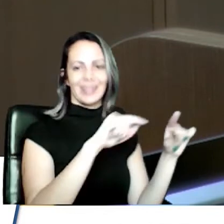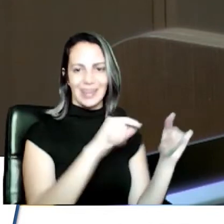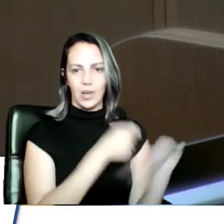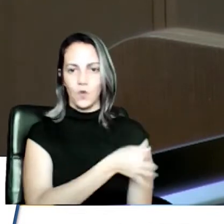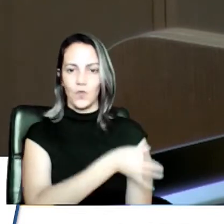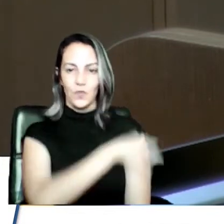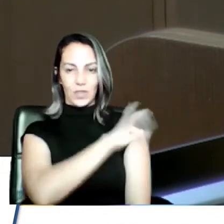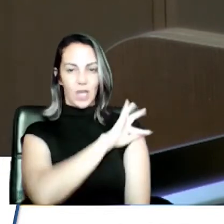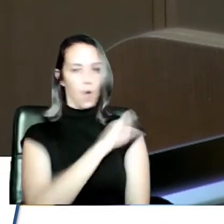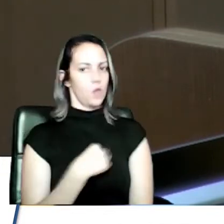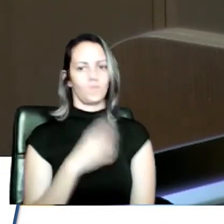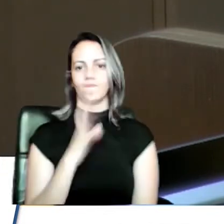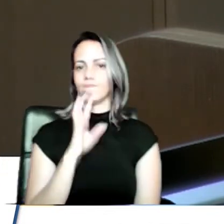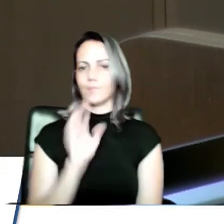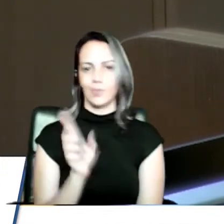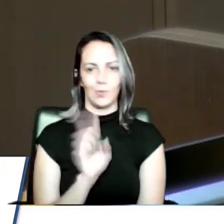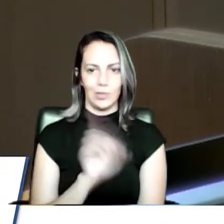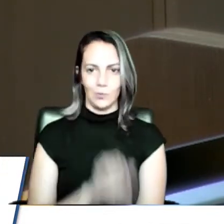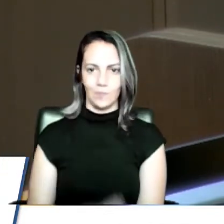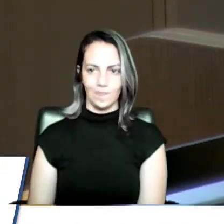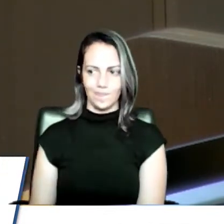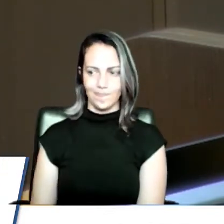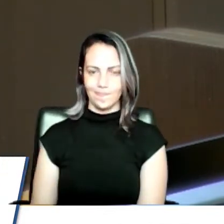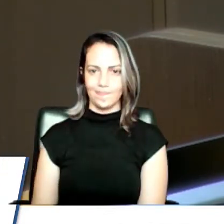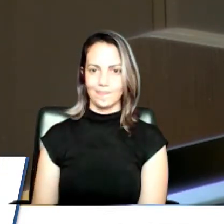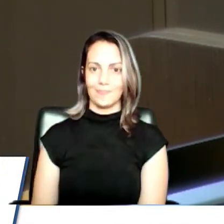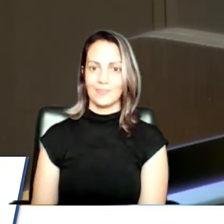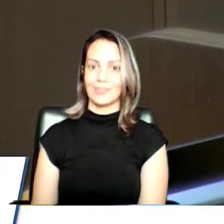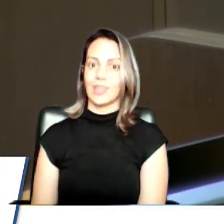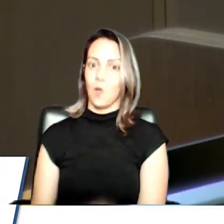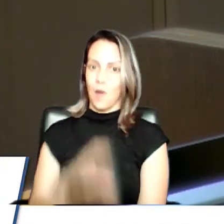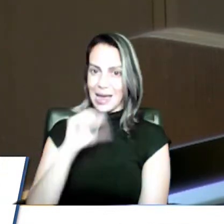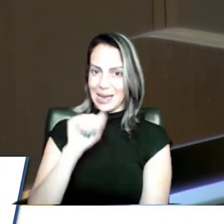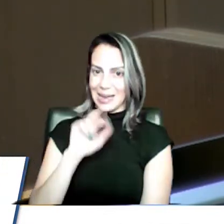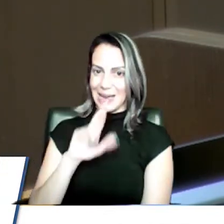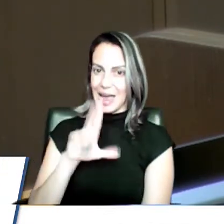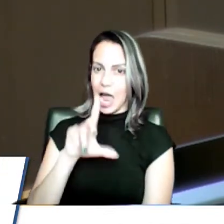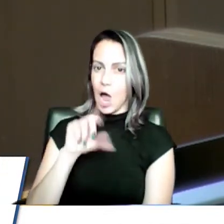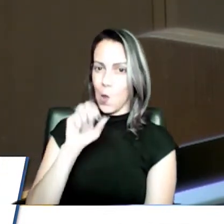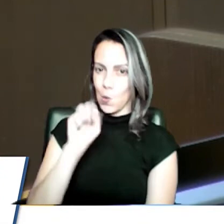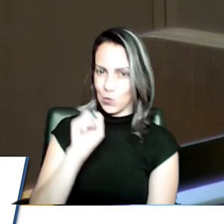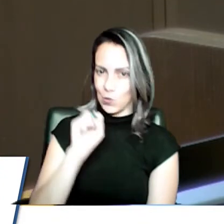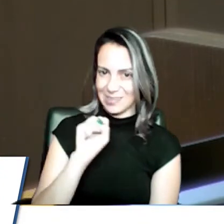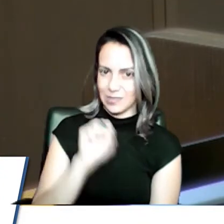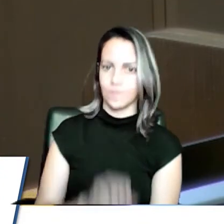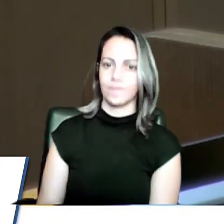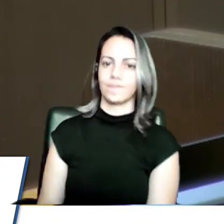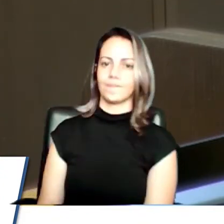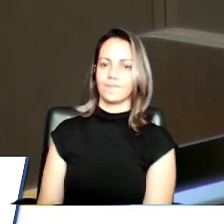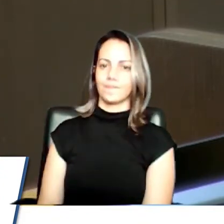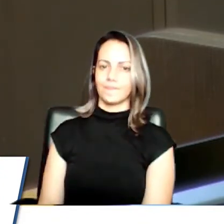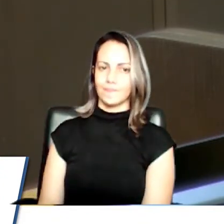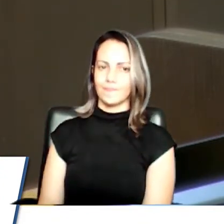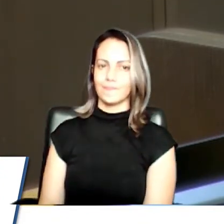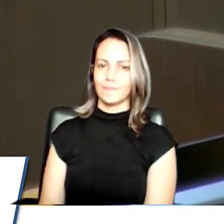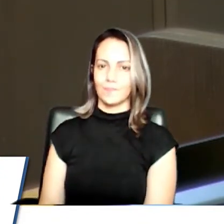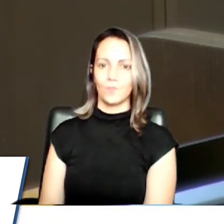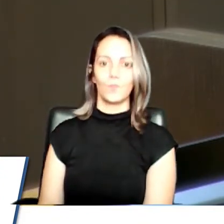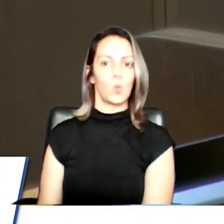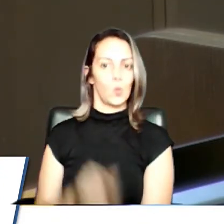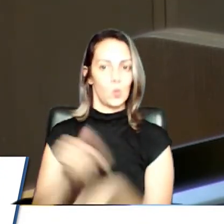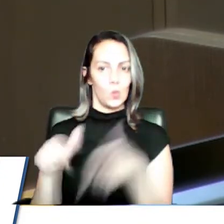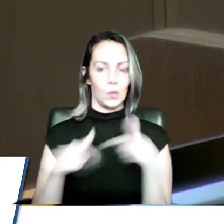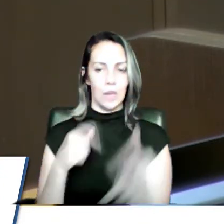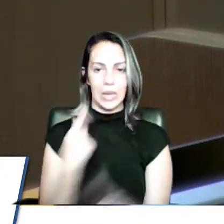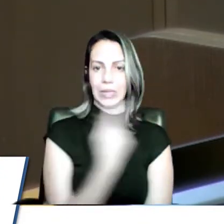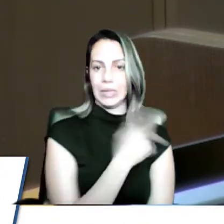Houve uma agressão injustificável do Carlos, no caso, que ele, como essa função dele, ele teria que ter